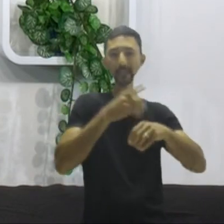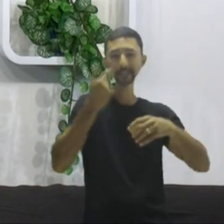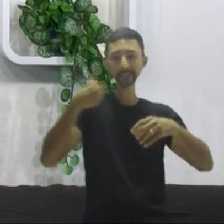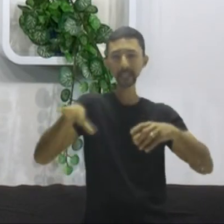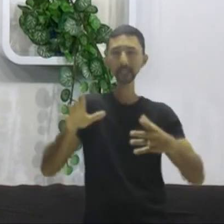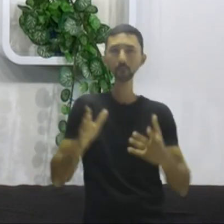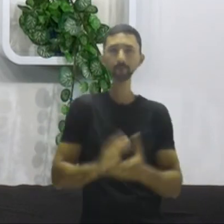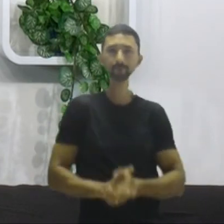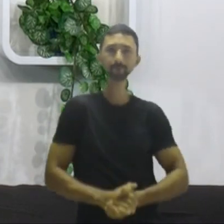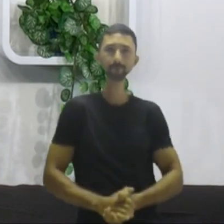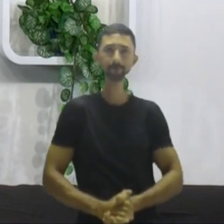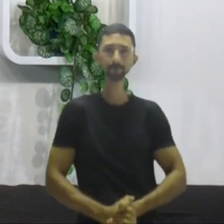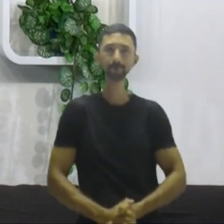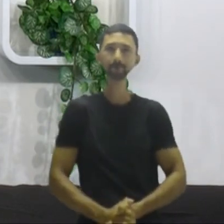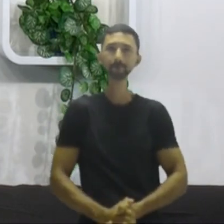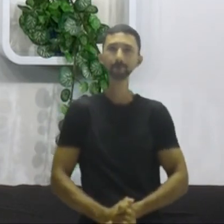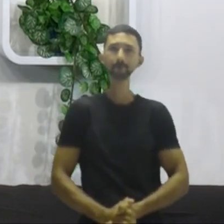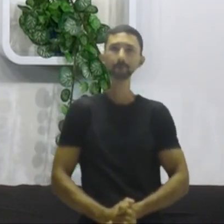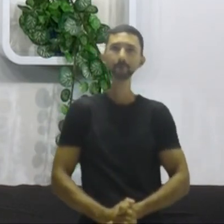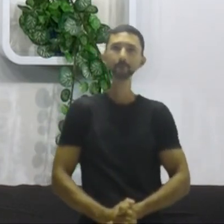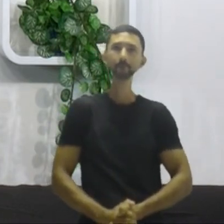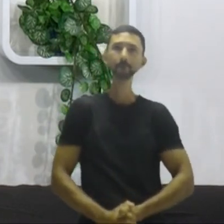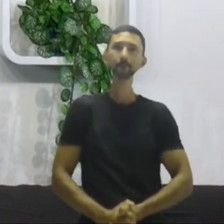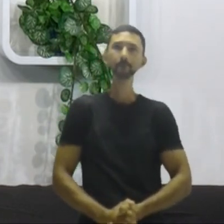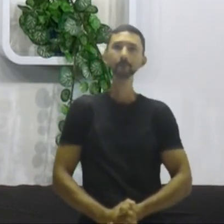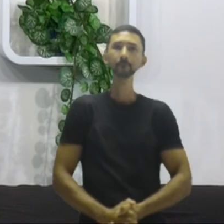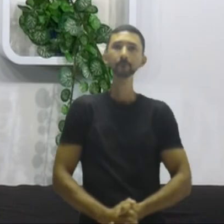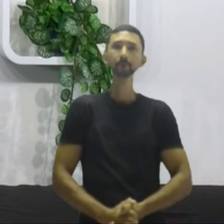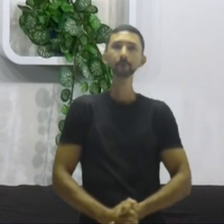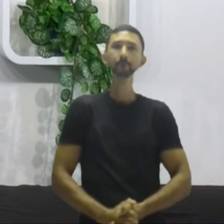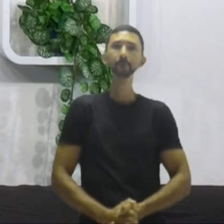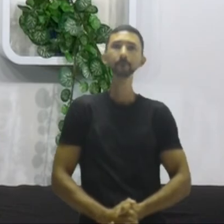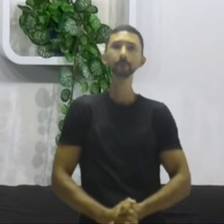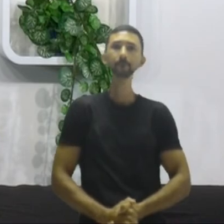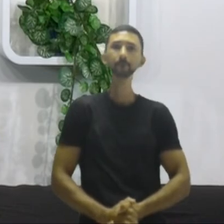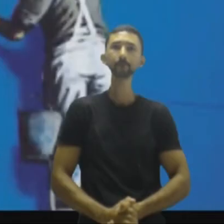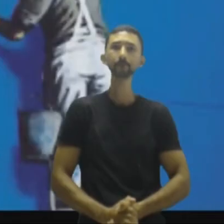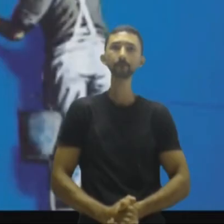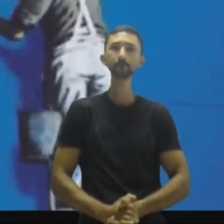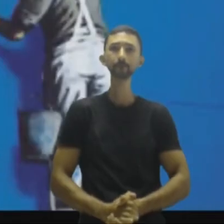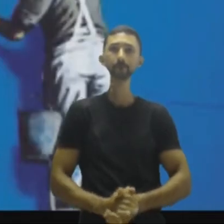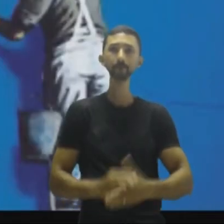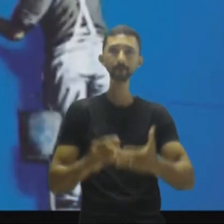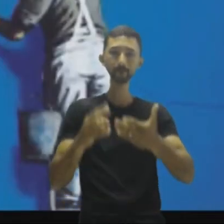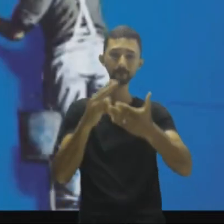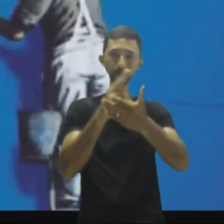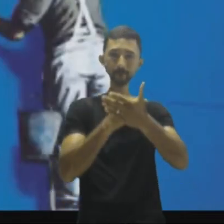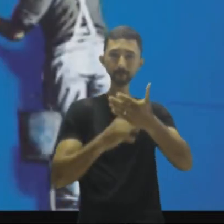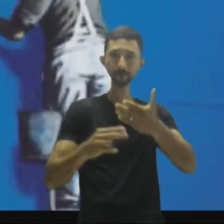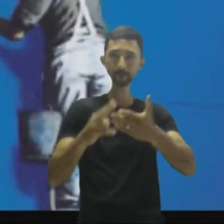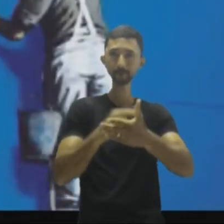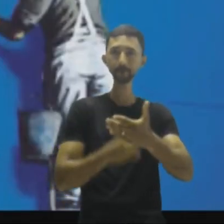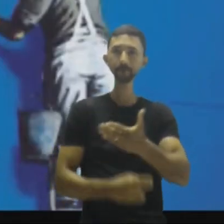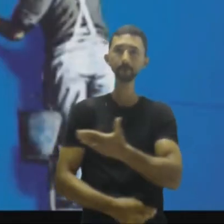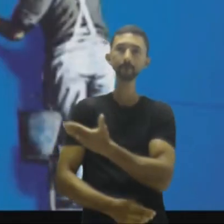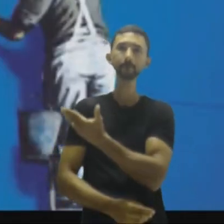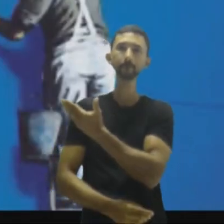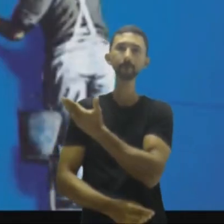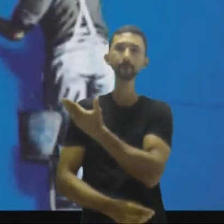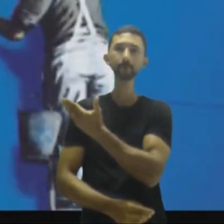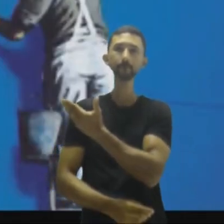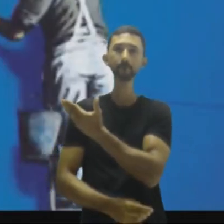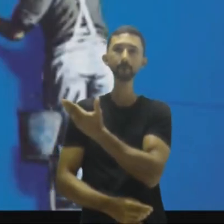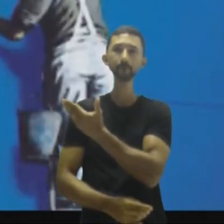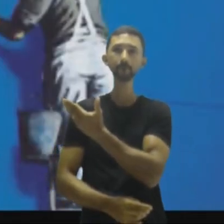Tudo bem? Tudo tranquilo, querido aluno? Essa é uma pintura de um artista que mostra que